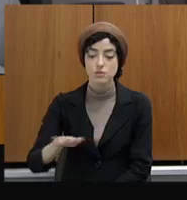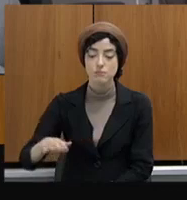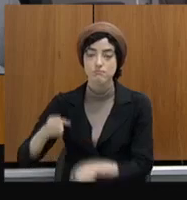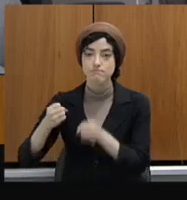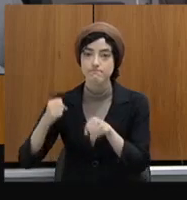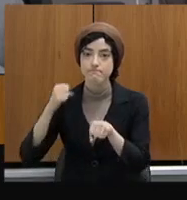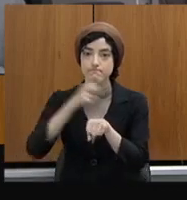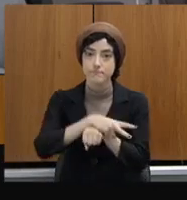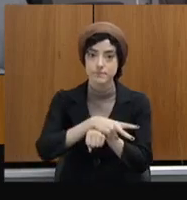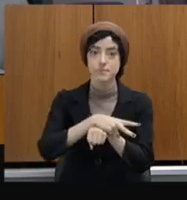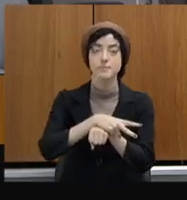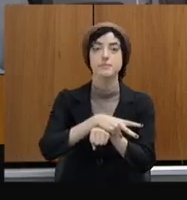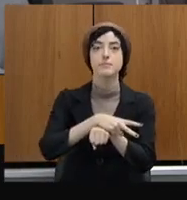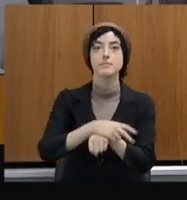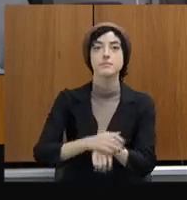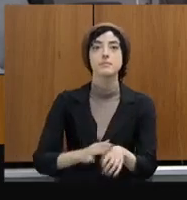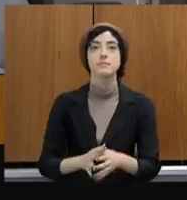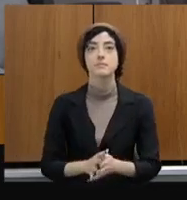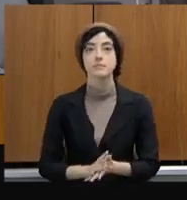um curso